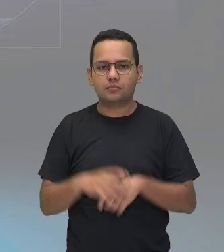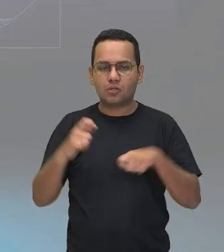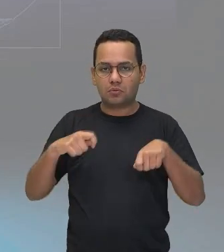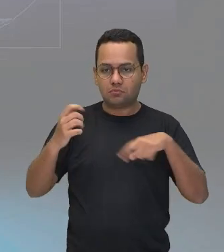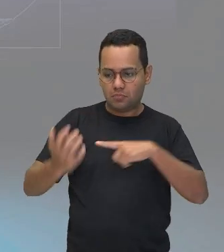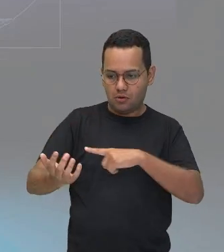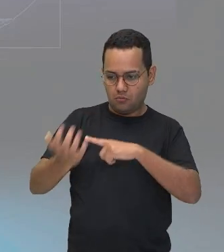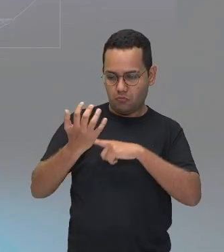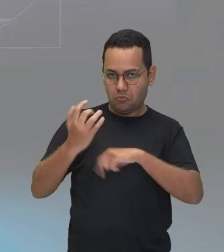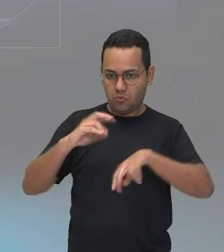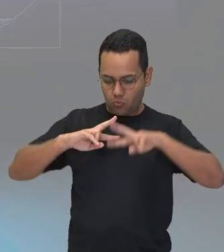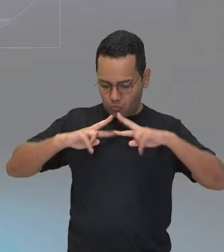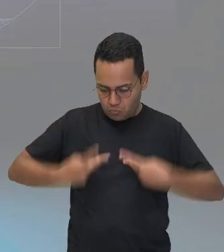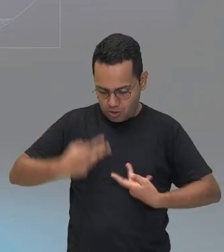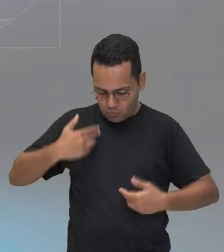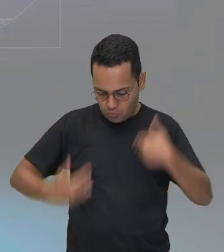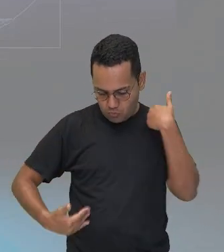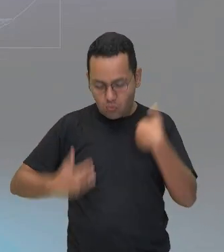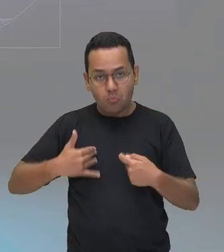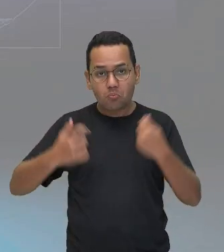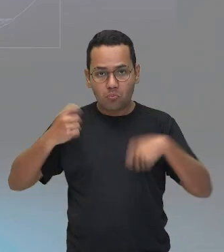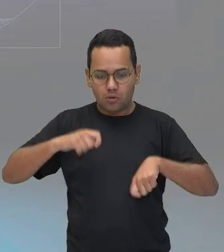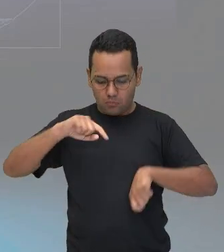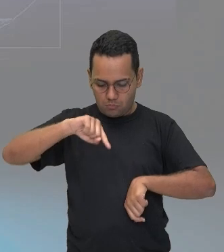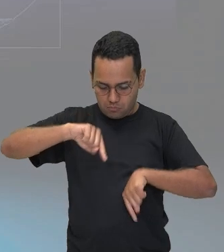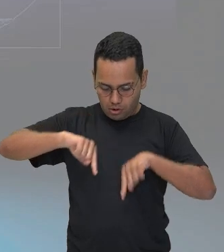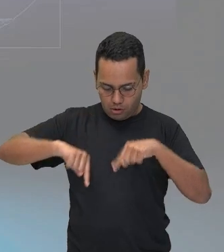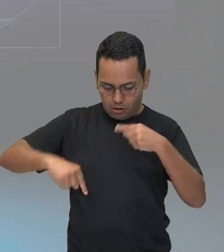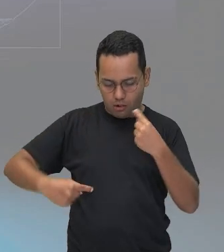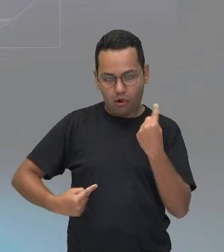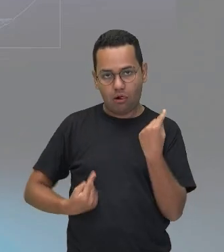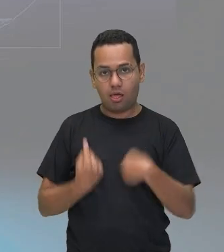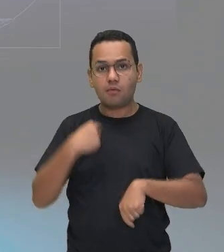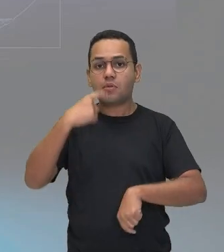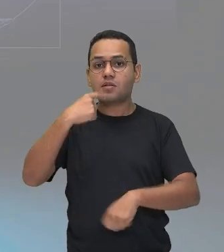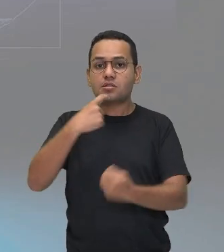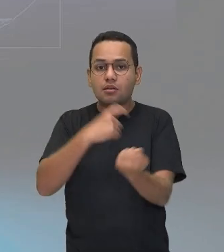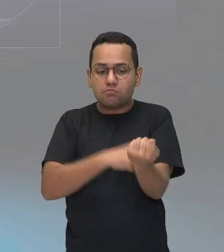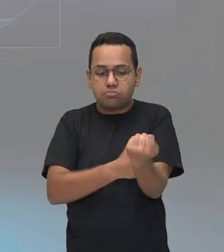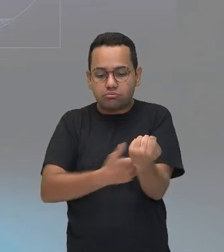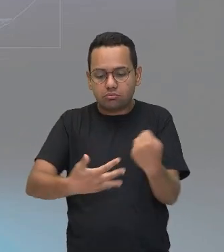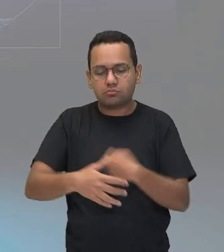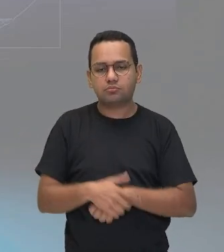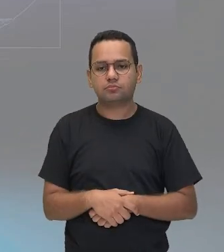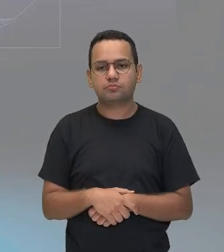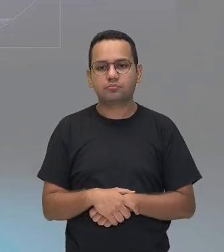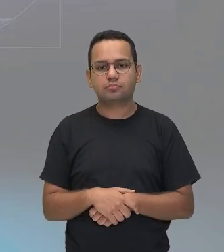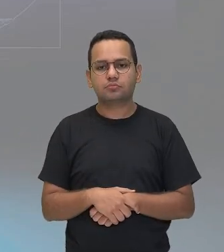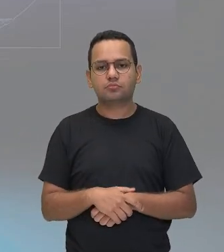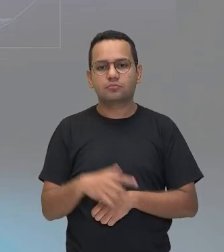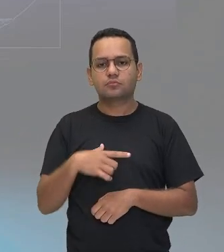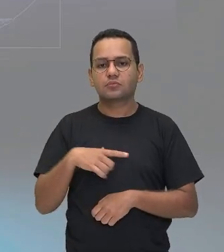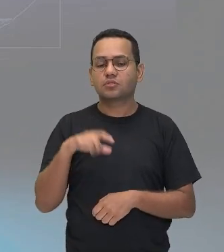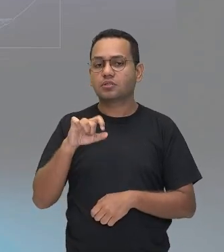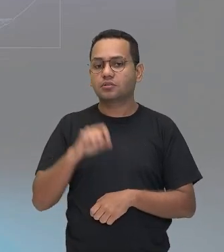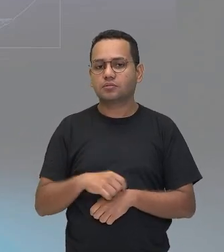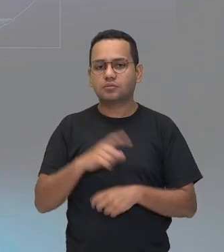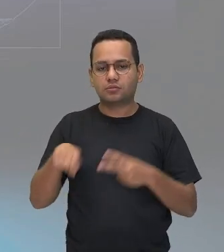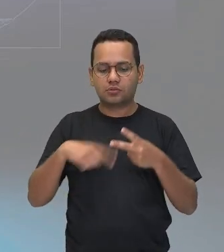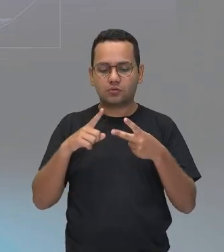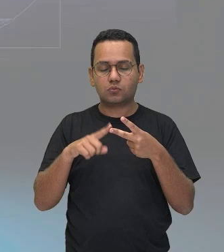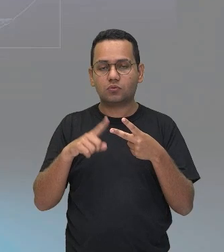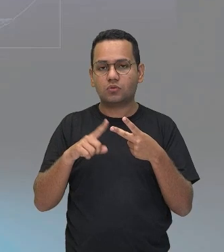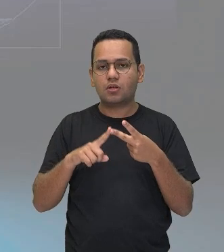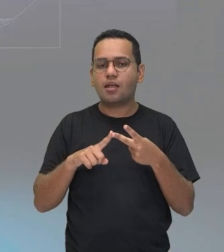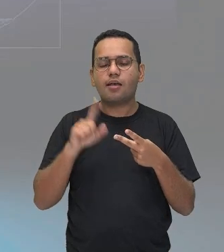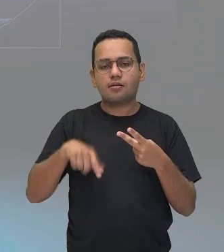fluxo aí de alguns componentes da nossa corrente sanguínea. Nós também falamos da parte gravitacional e a circulação, que ajuda